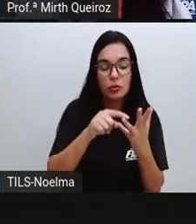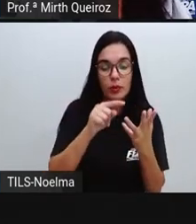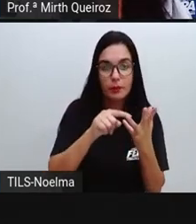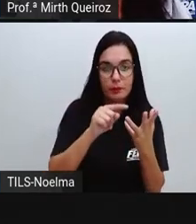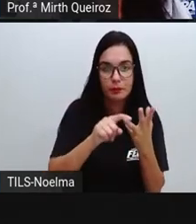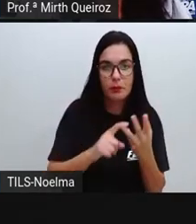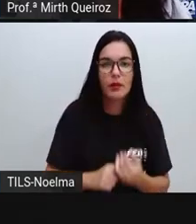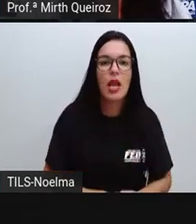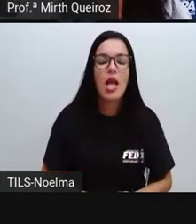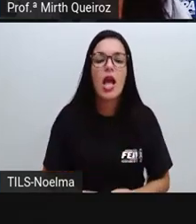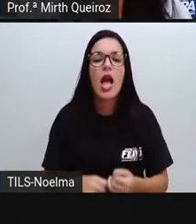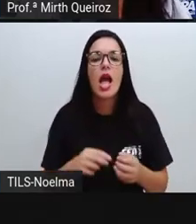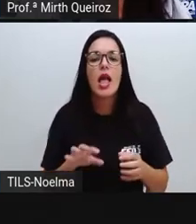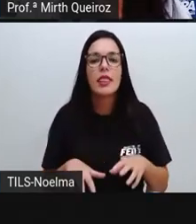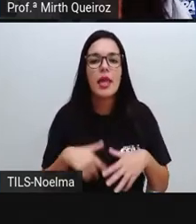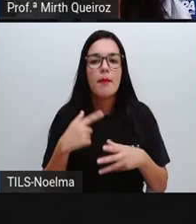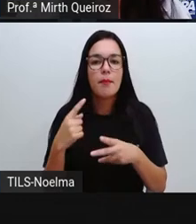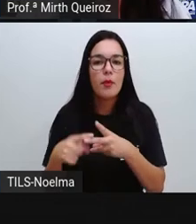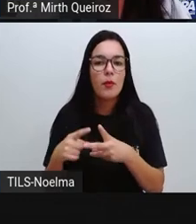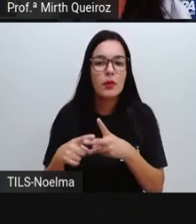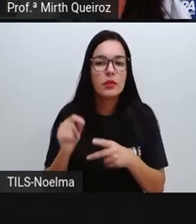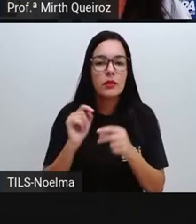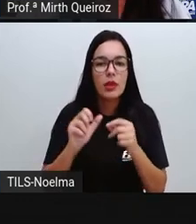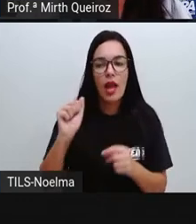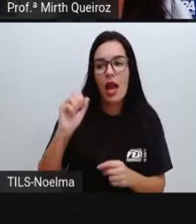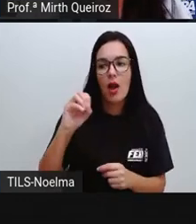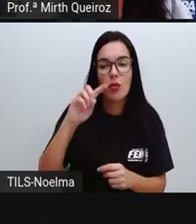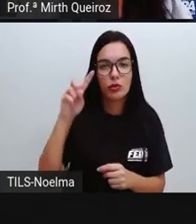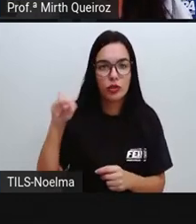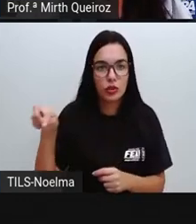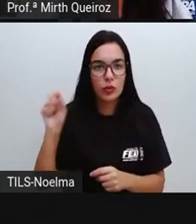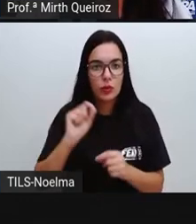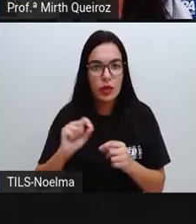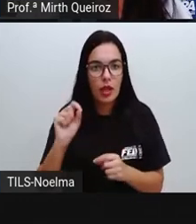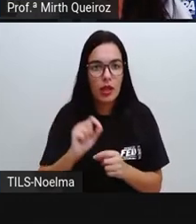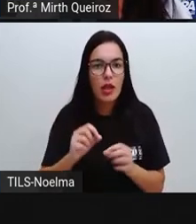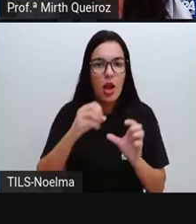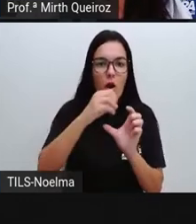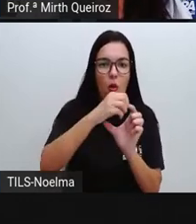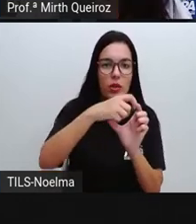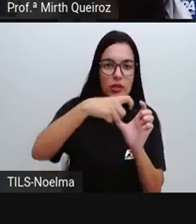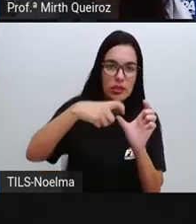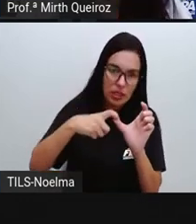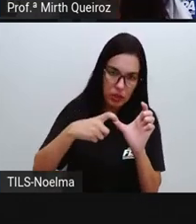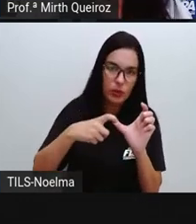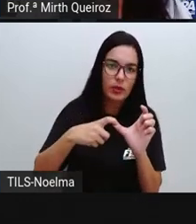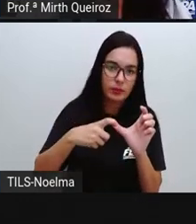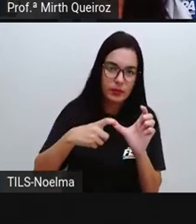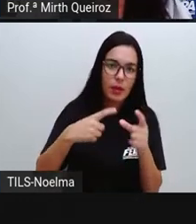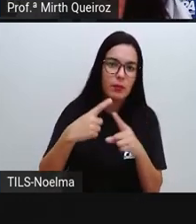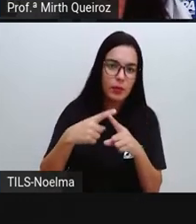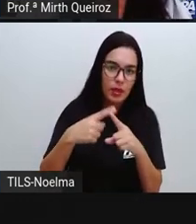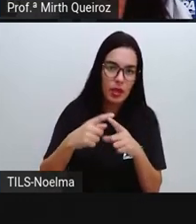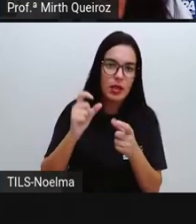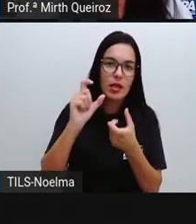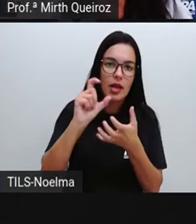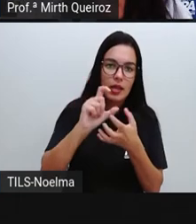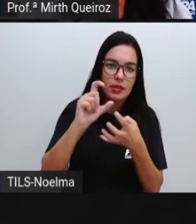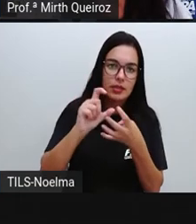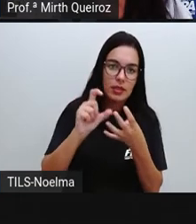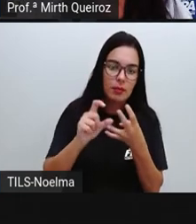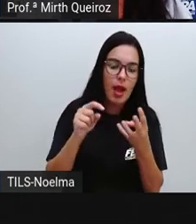termina com ram e o segundo com raotil. O sentido também vai mudar dessas palavras.